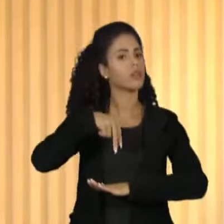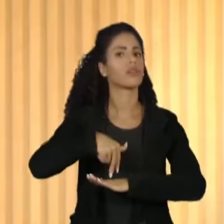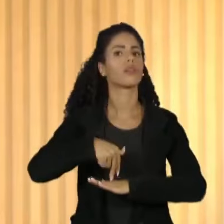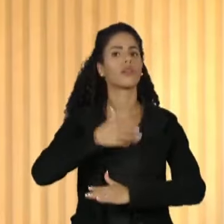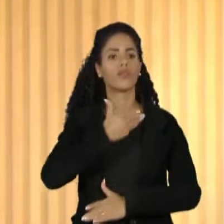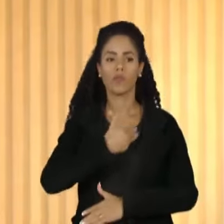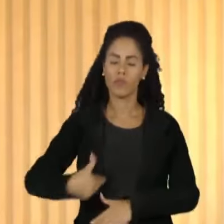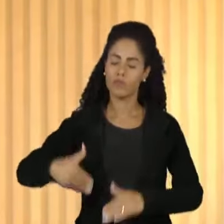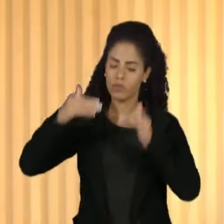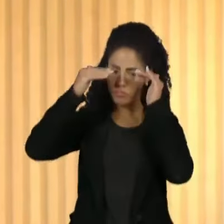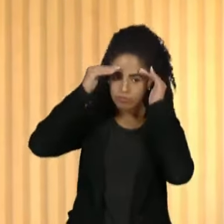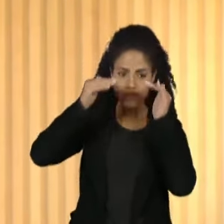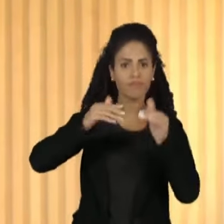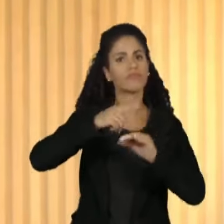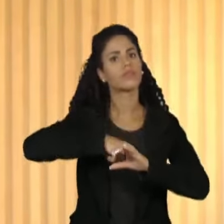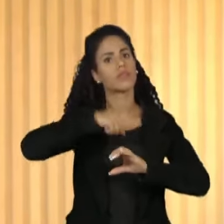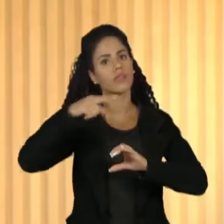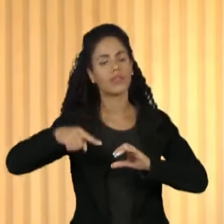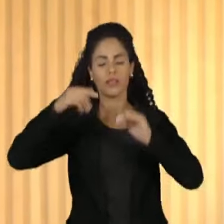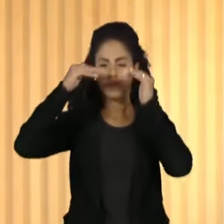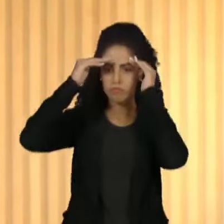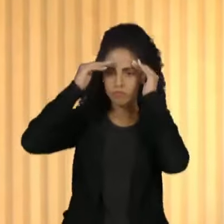respeita a ciência e respeita o meio ambiente.